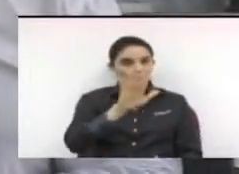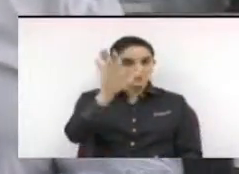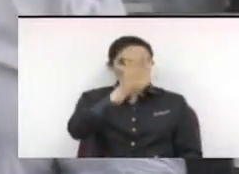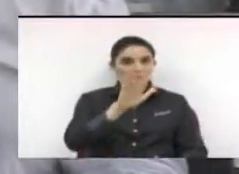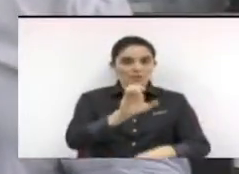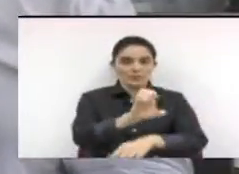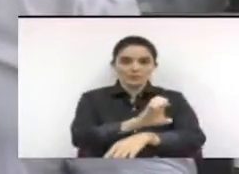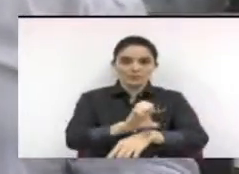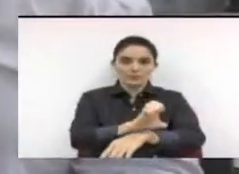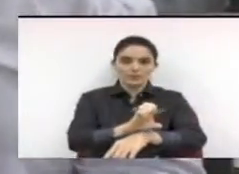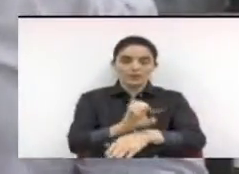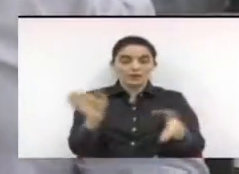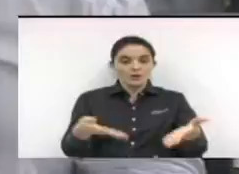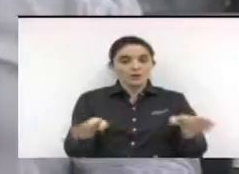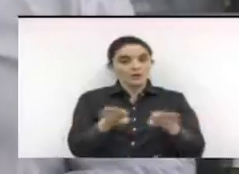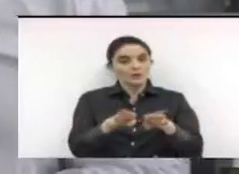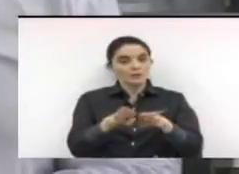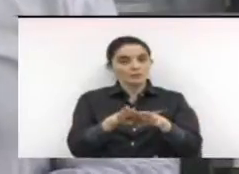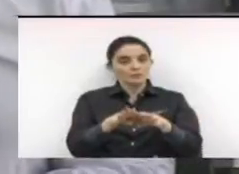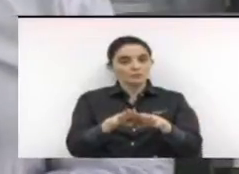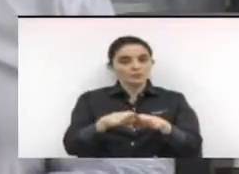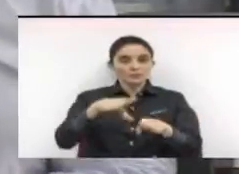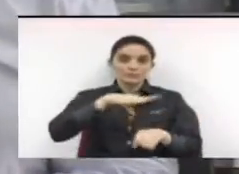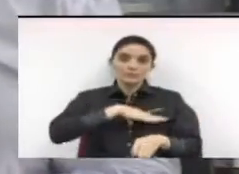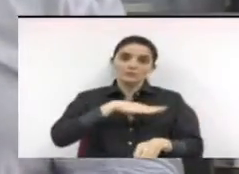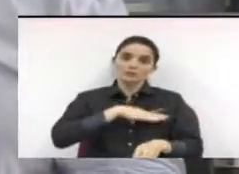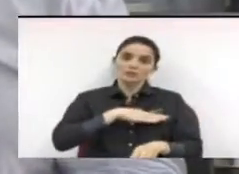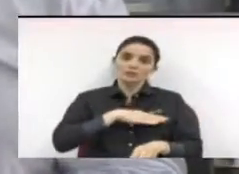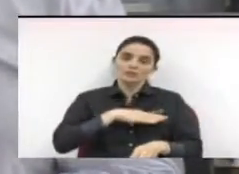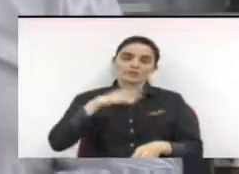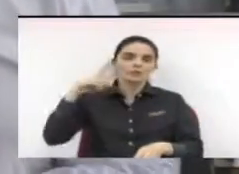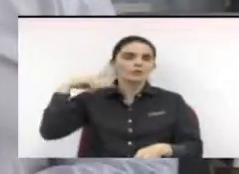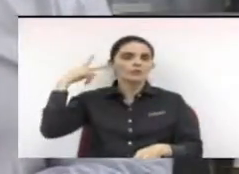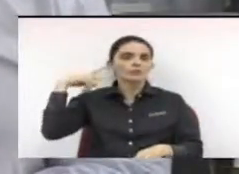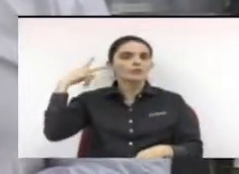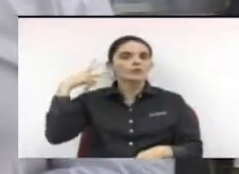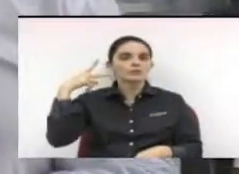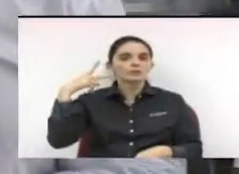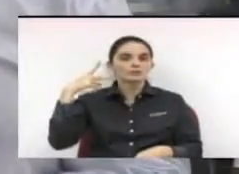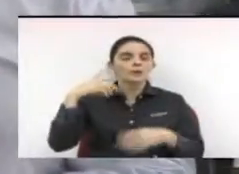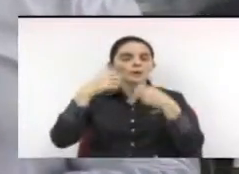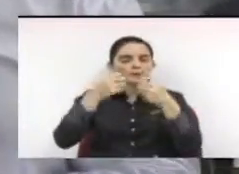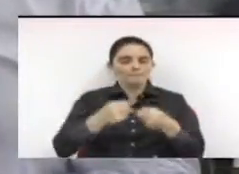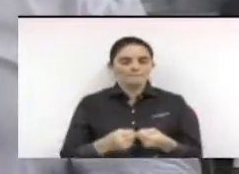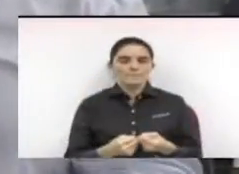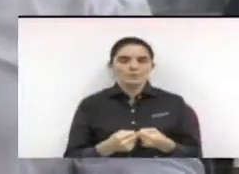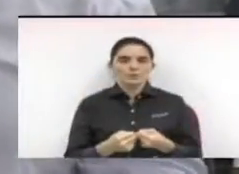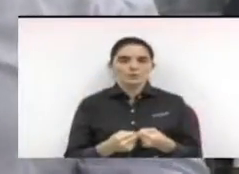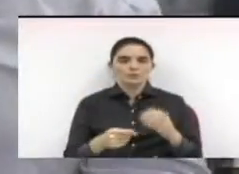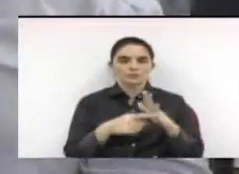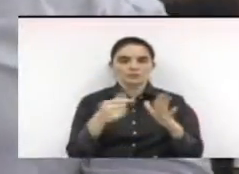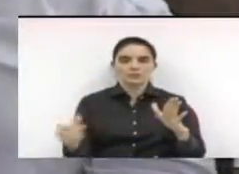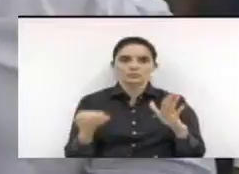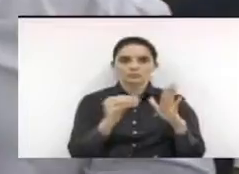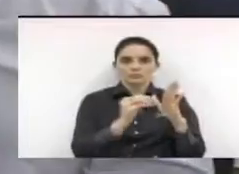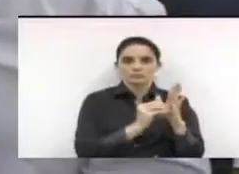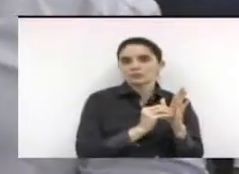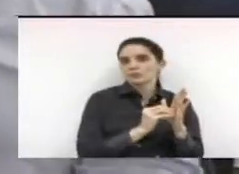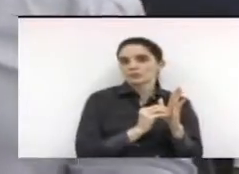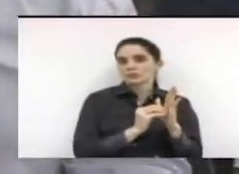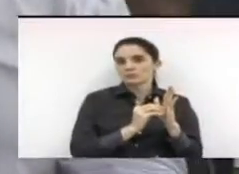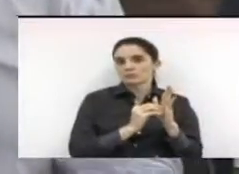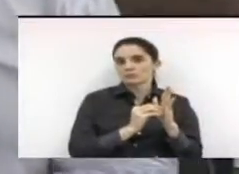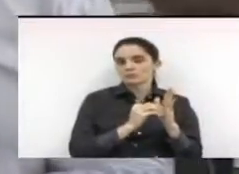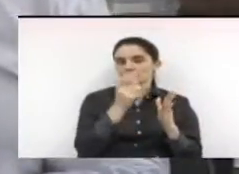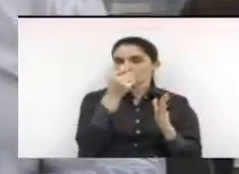colocarmos no município. Cada vereador tem o direito de fazer uma emenda no valor de 1